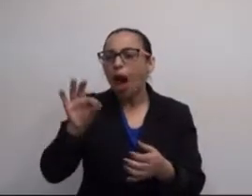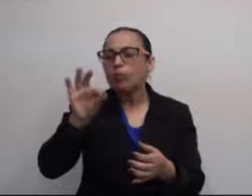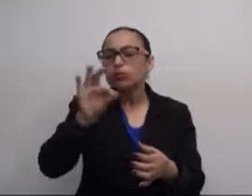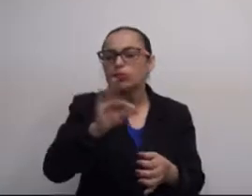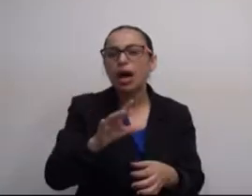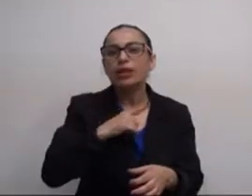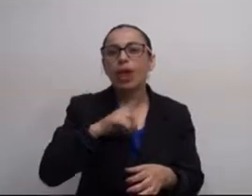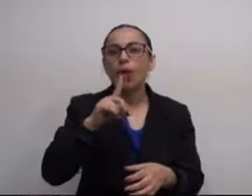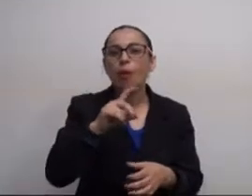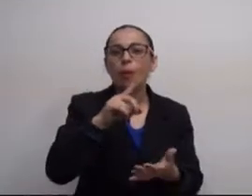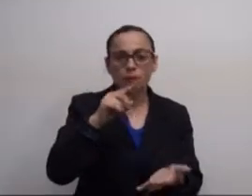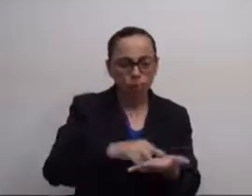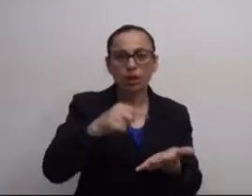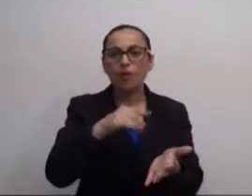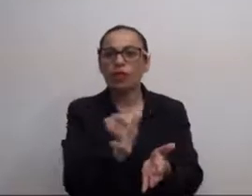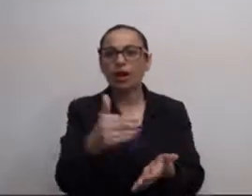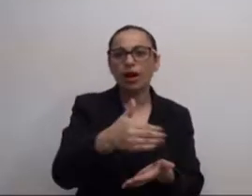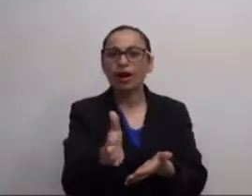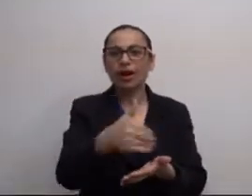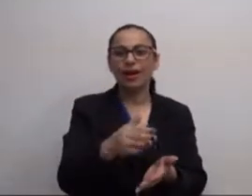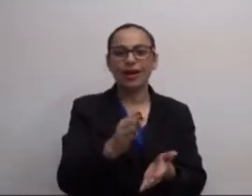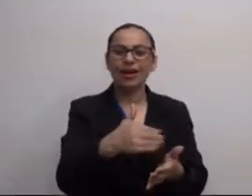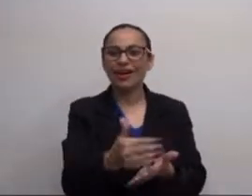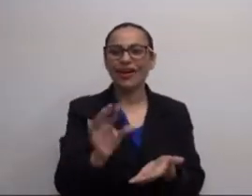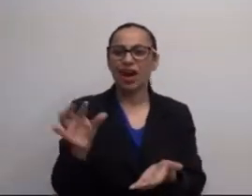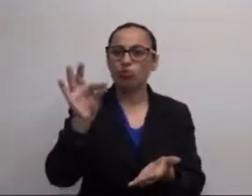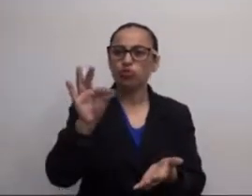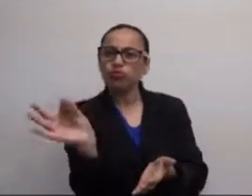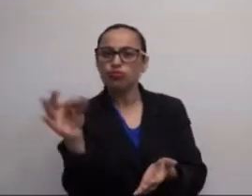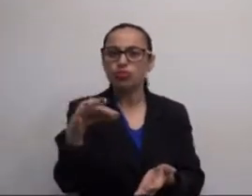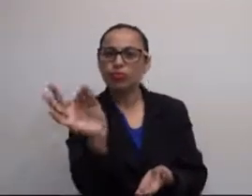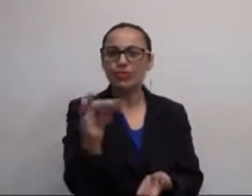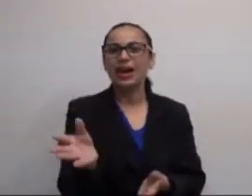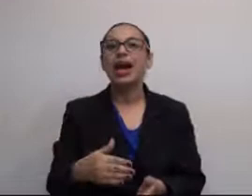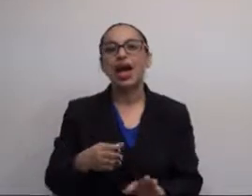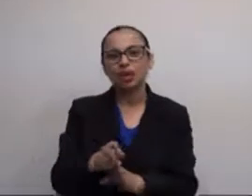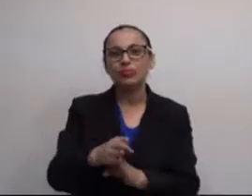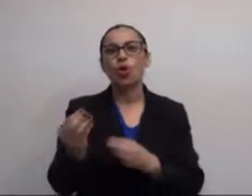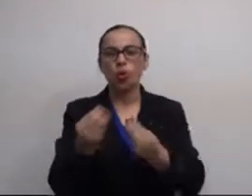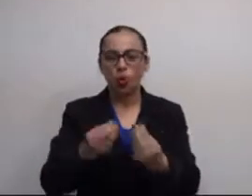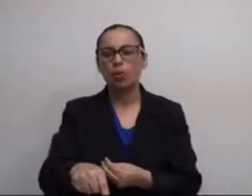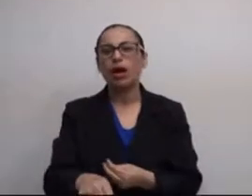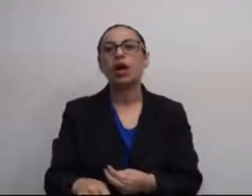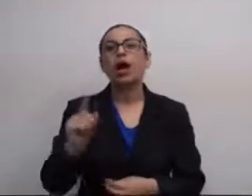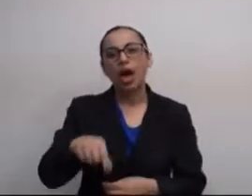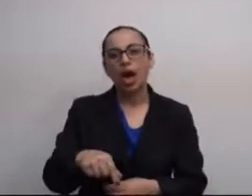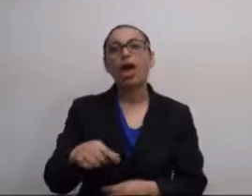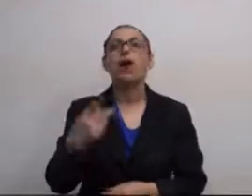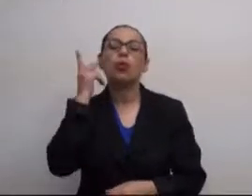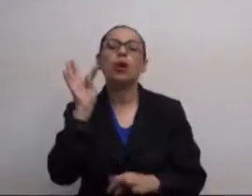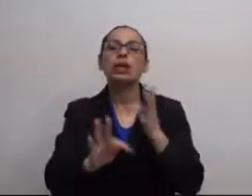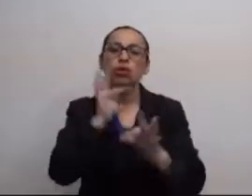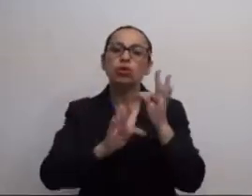desenha um grande mapa, eles têm uma abelhinha que vai andando, e em cima dessa abelhinha tem os botões que eles vão virando a abelhinha pra um lado, pro outro, essa questão